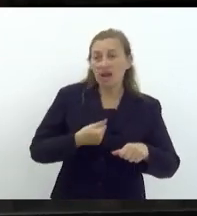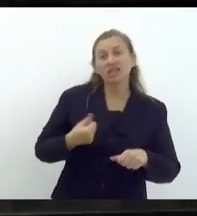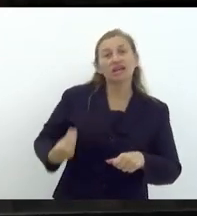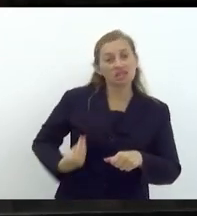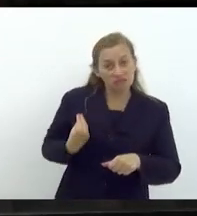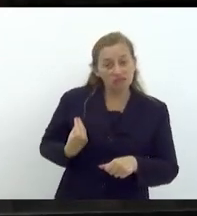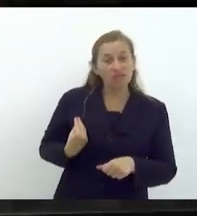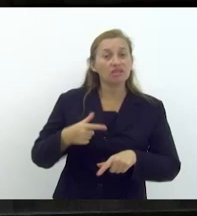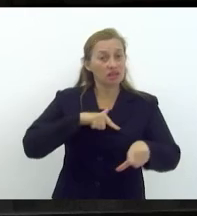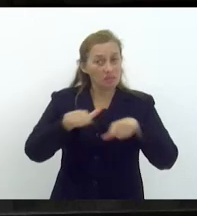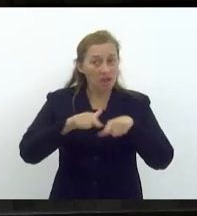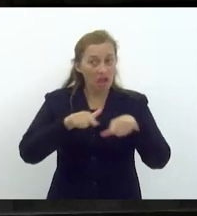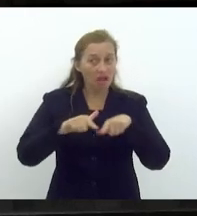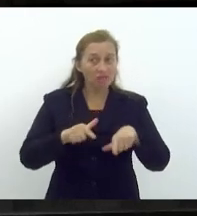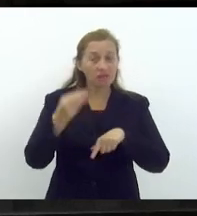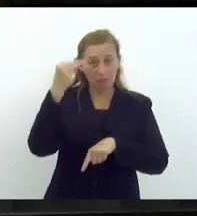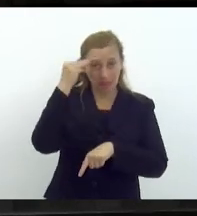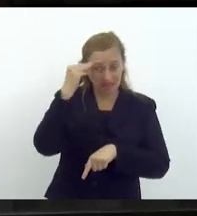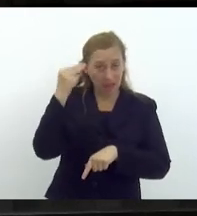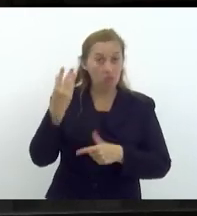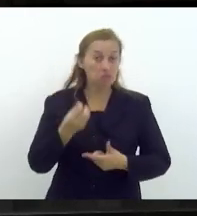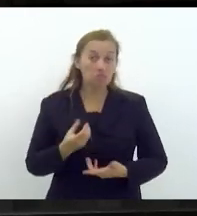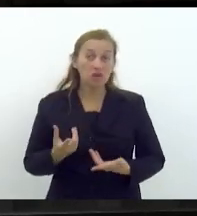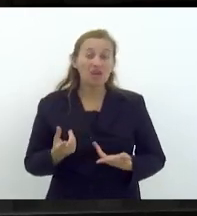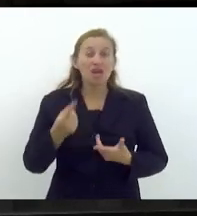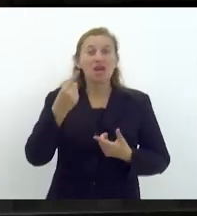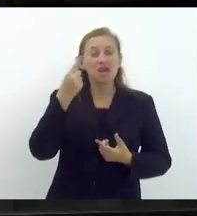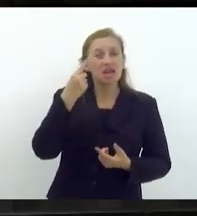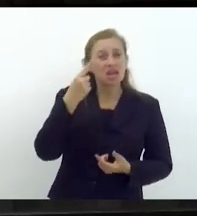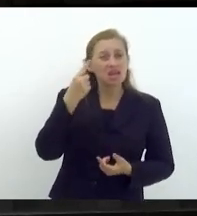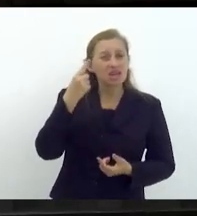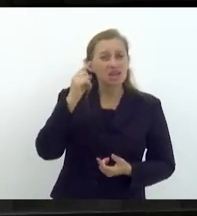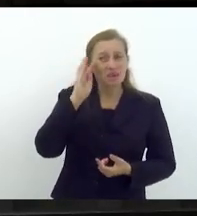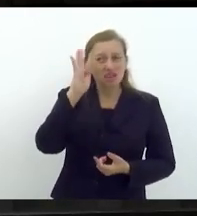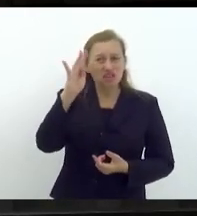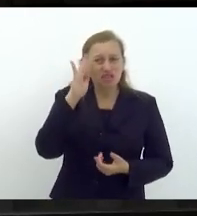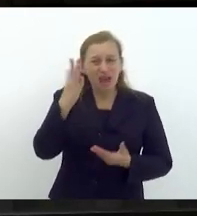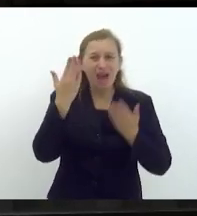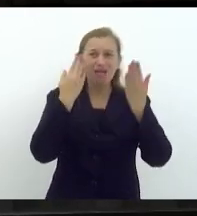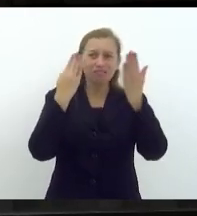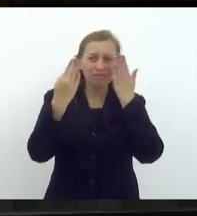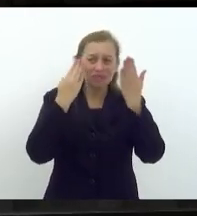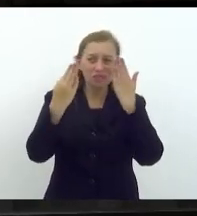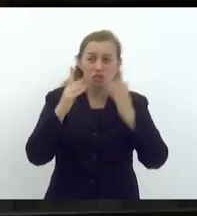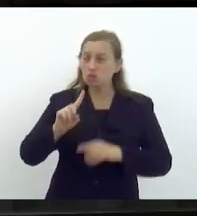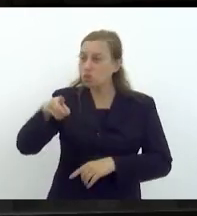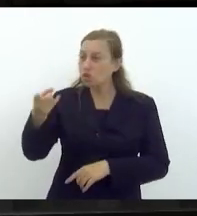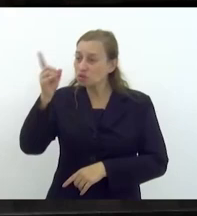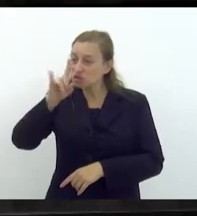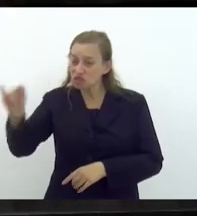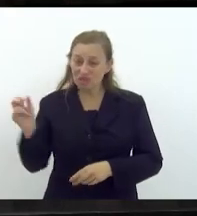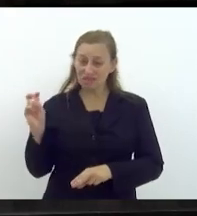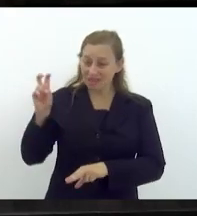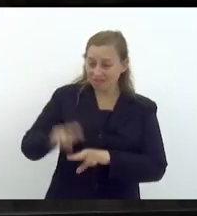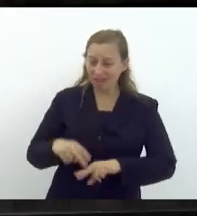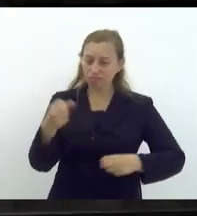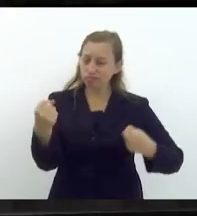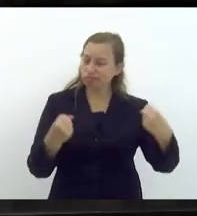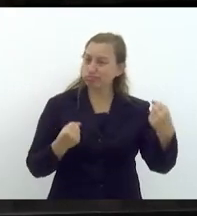trabalhar. Então, você imagina o psicológico do agente no outro dia que tem que sentar na viatura